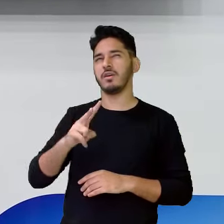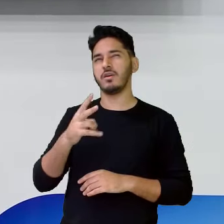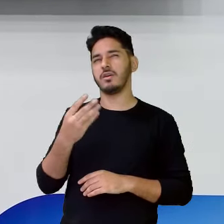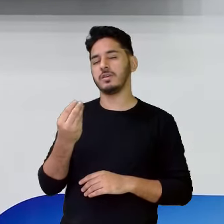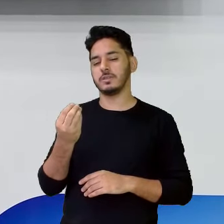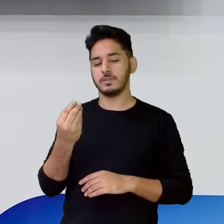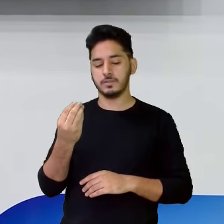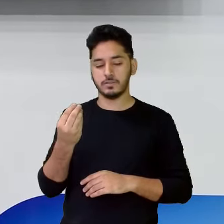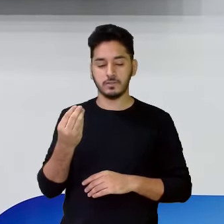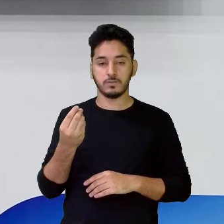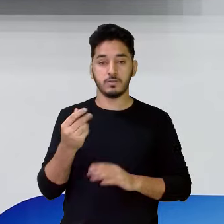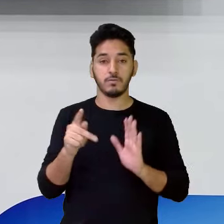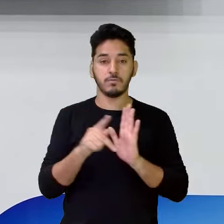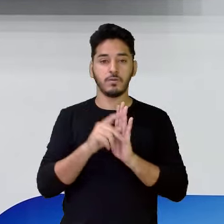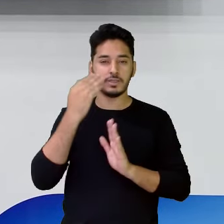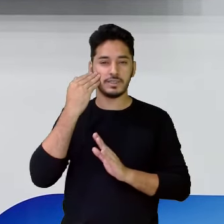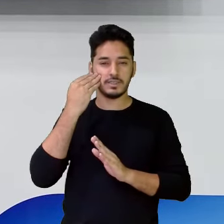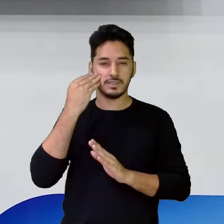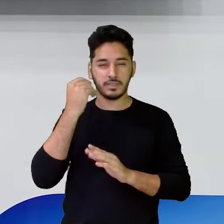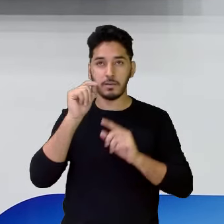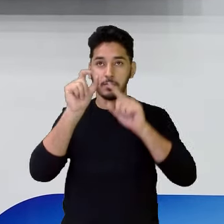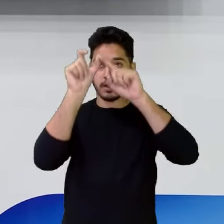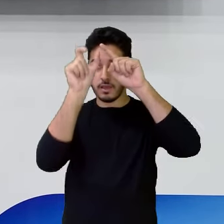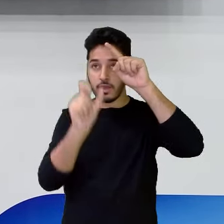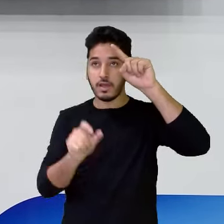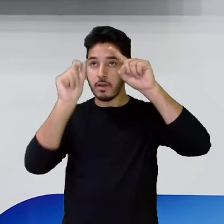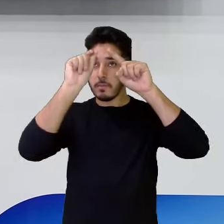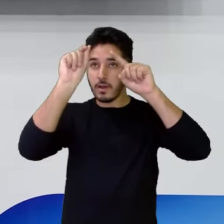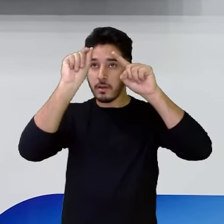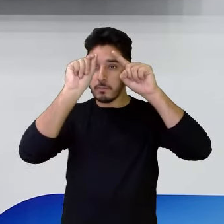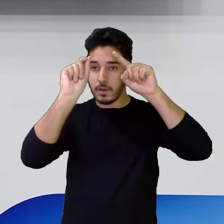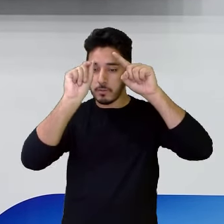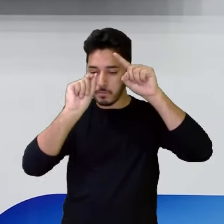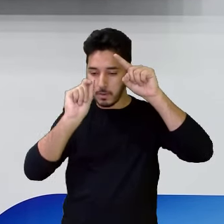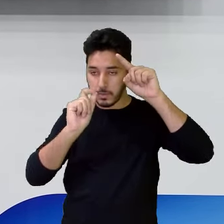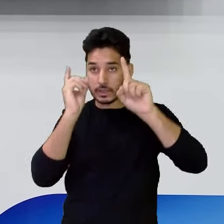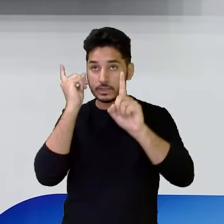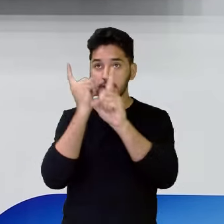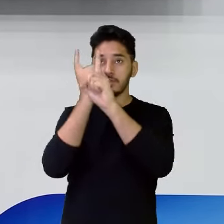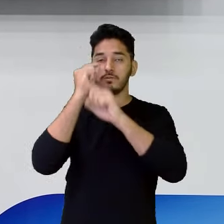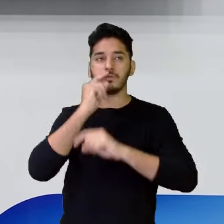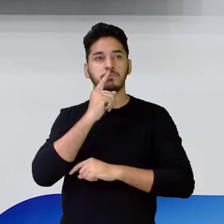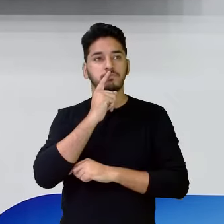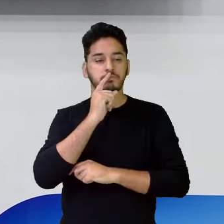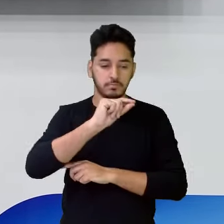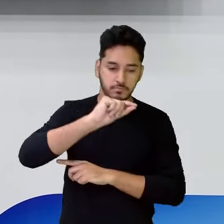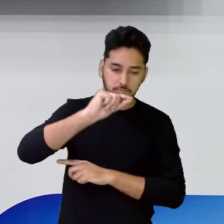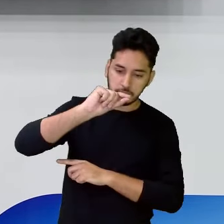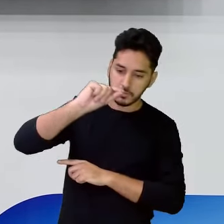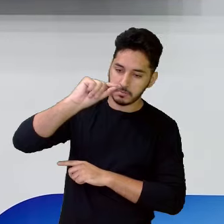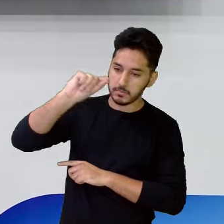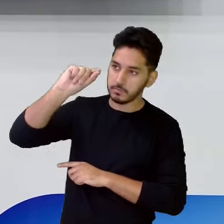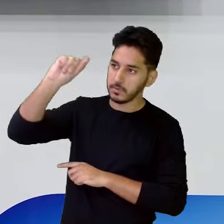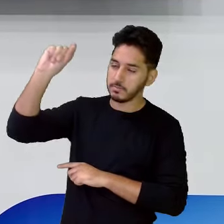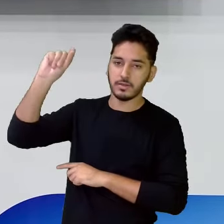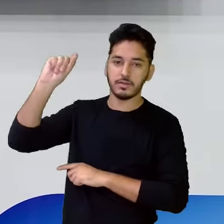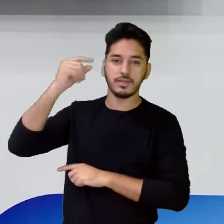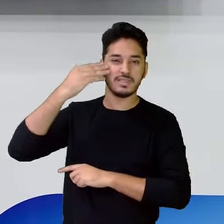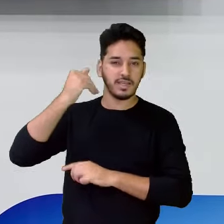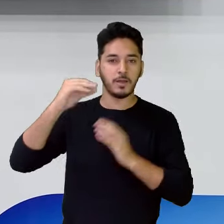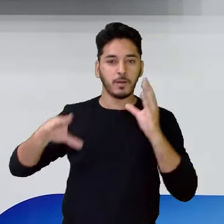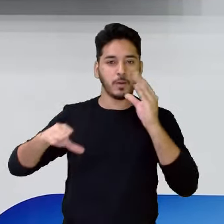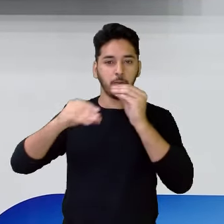em cruzadinha. Palavras cruzadas ali. Tem a palavra, tem a letra e você completa.